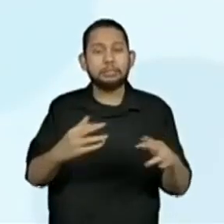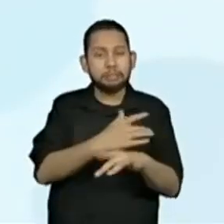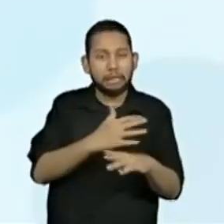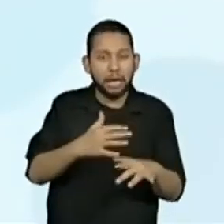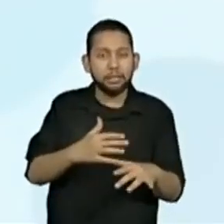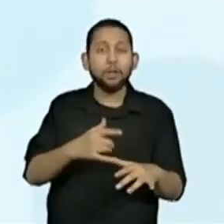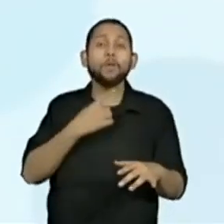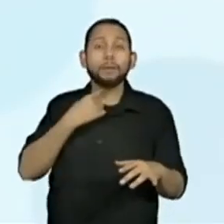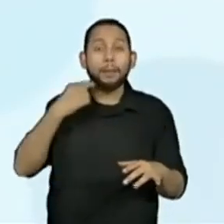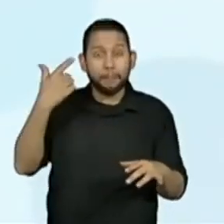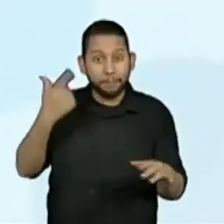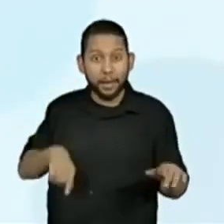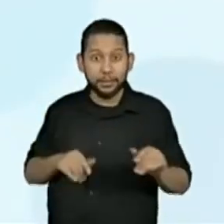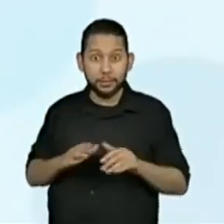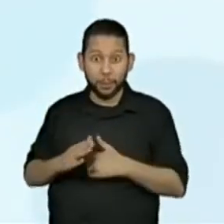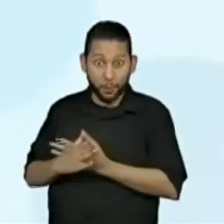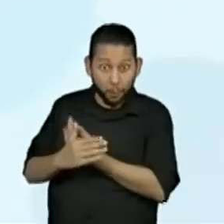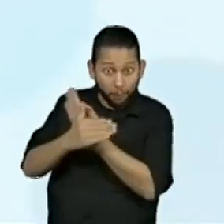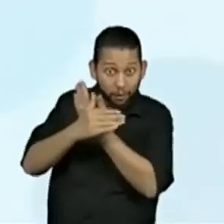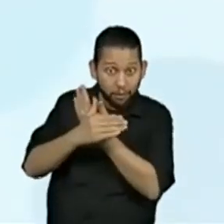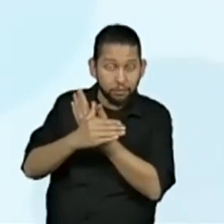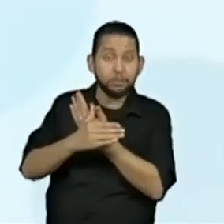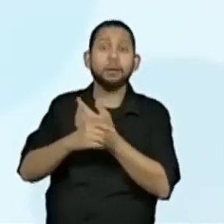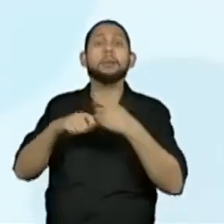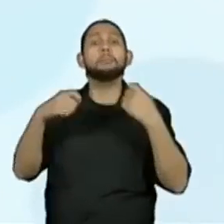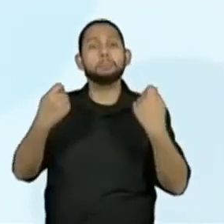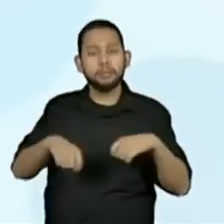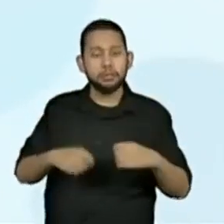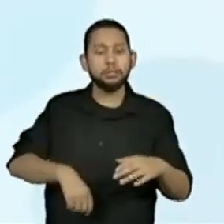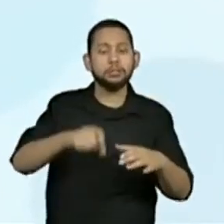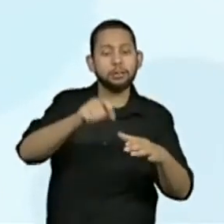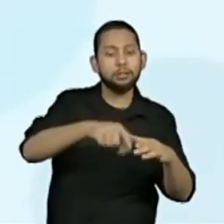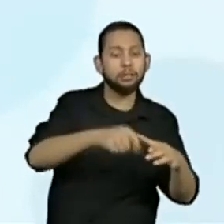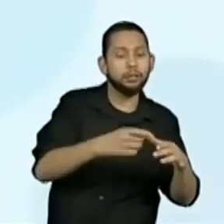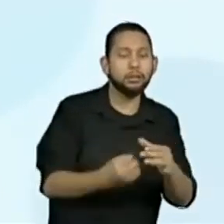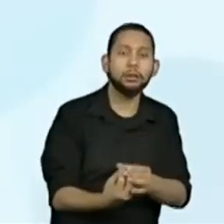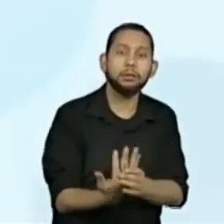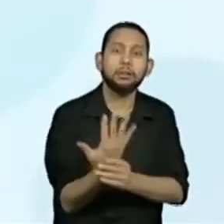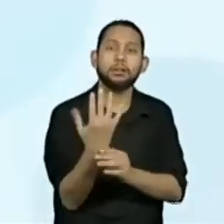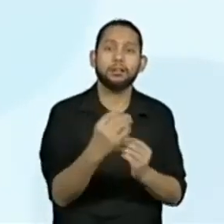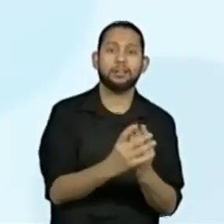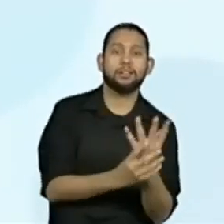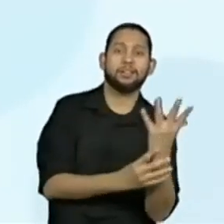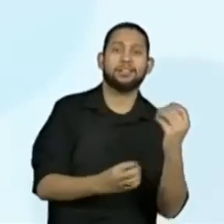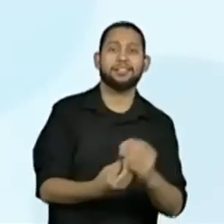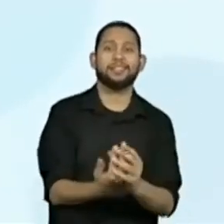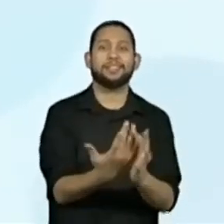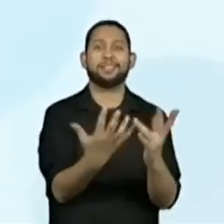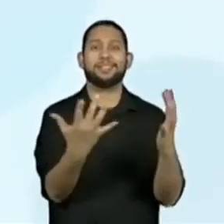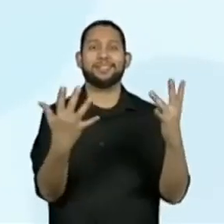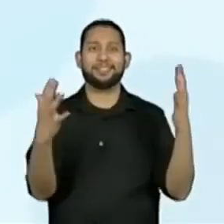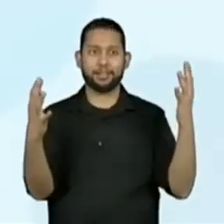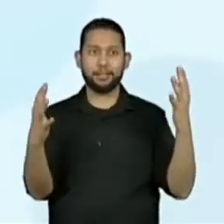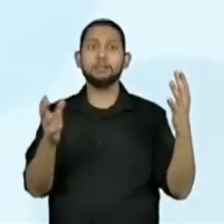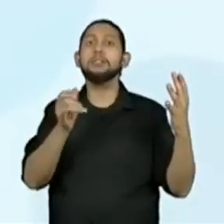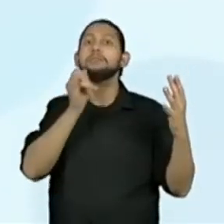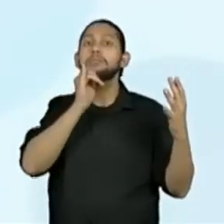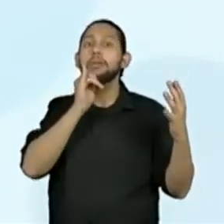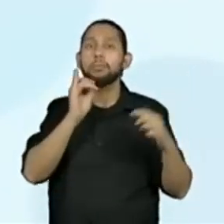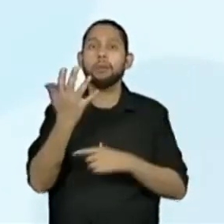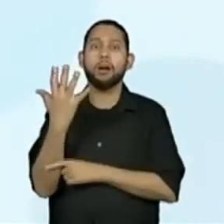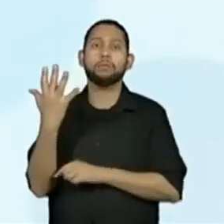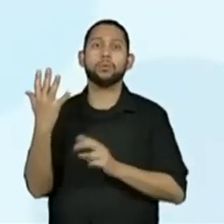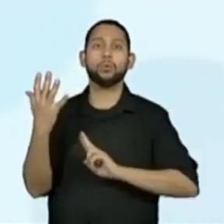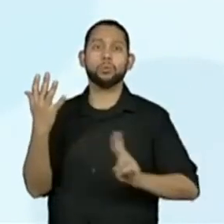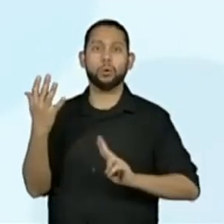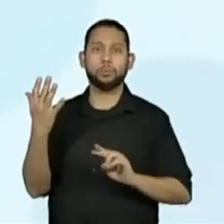é importante aumentar a diversidade de florestas nativas, como o cambará e